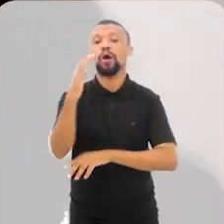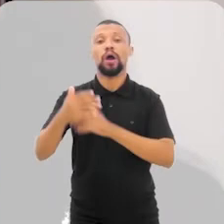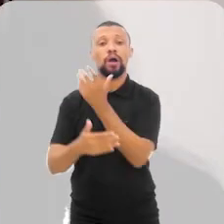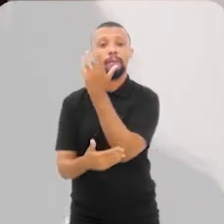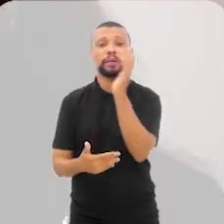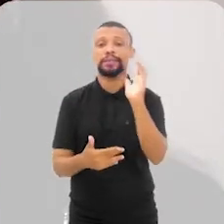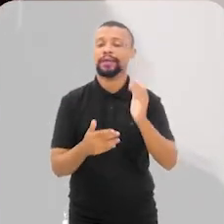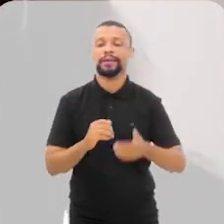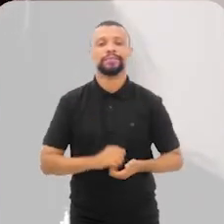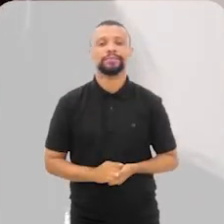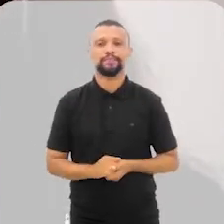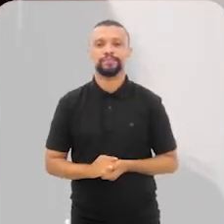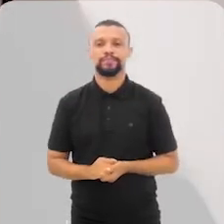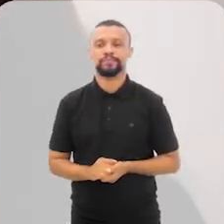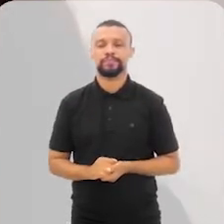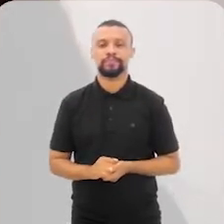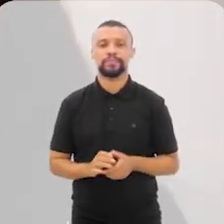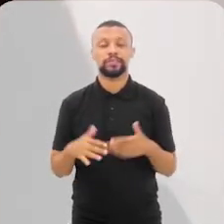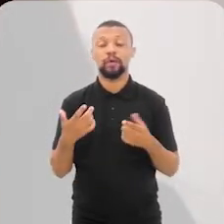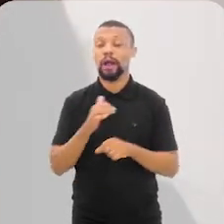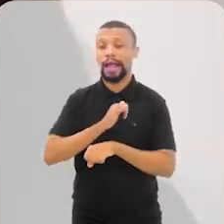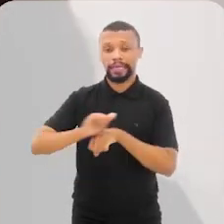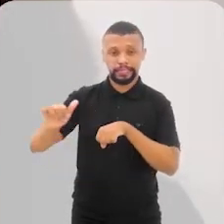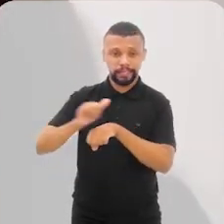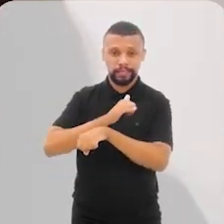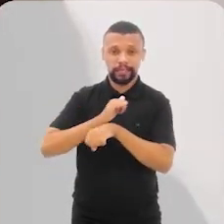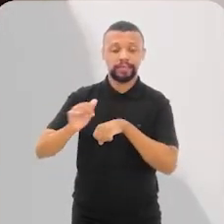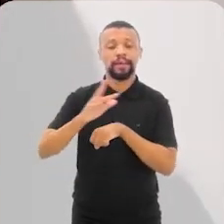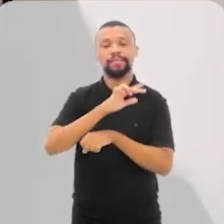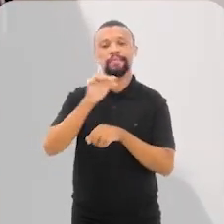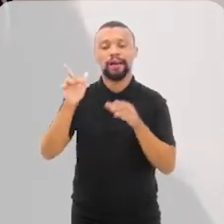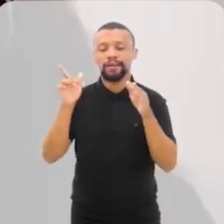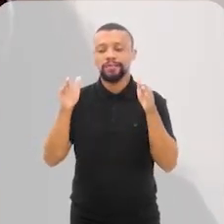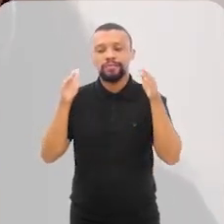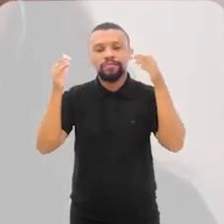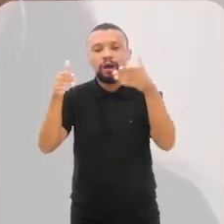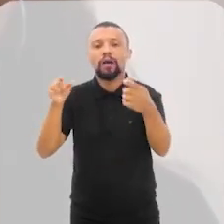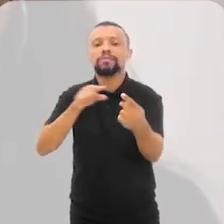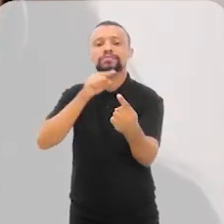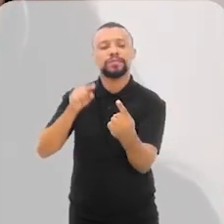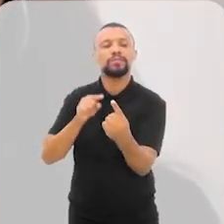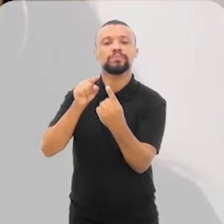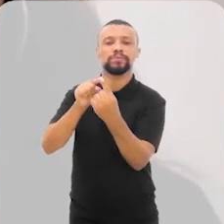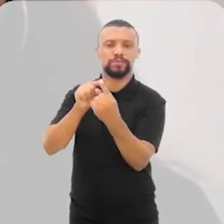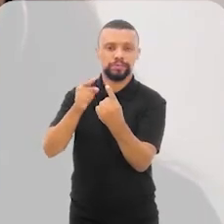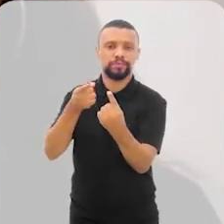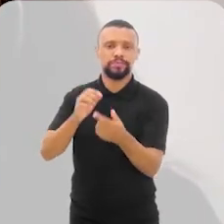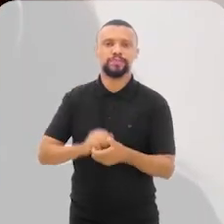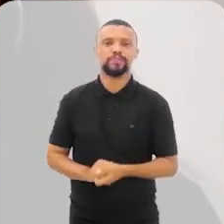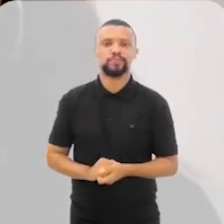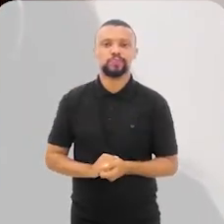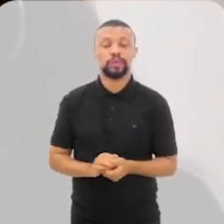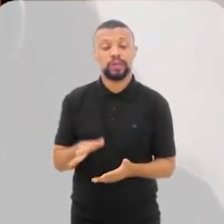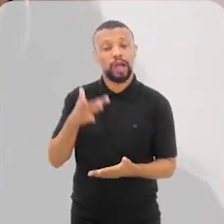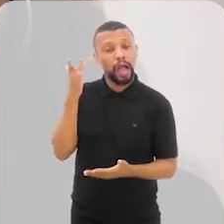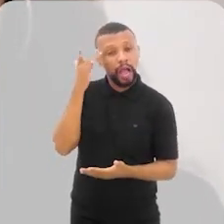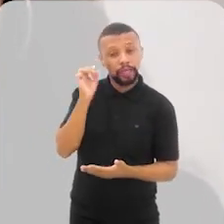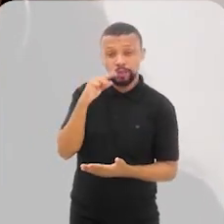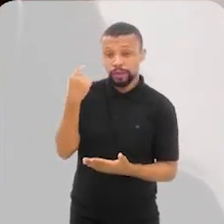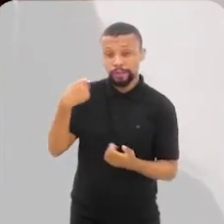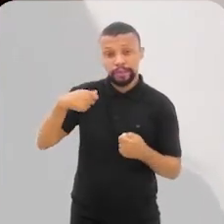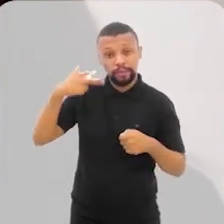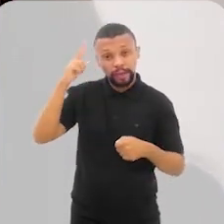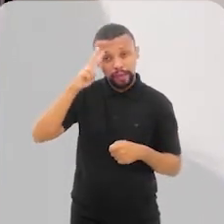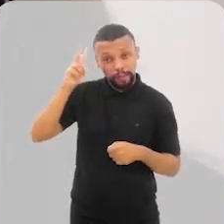ambiente e a sociedade como um todo. Então, a estratégia vai nesse sentido. Eu acho que a gente tem que lembrar que,